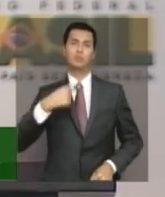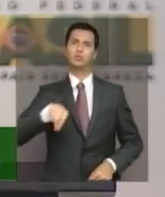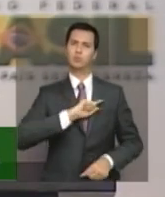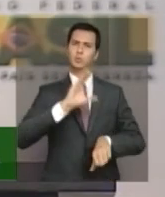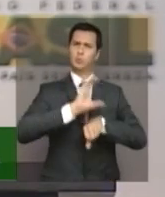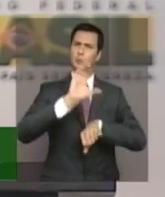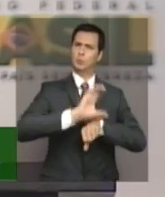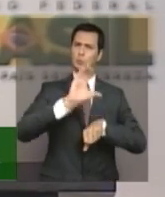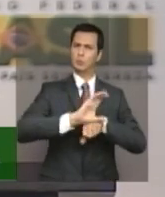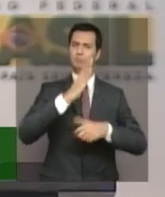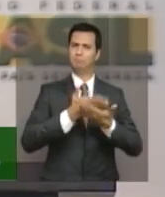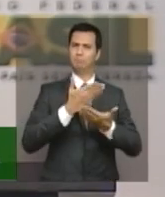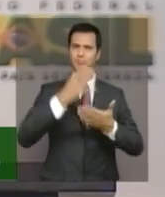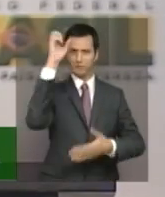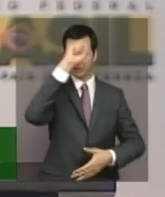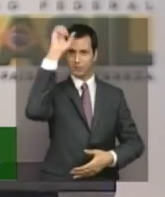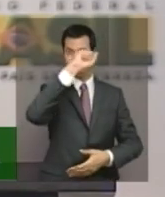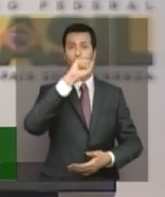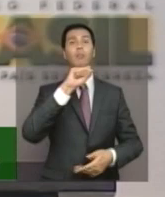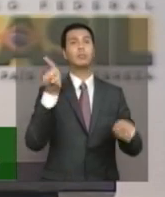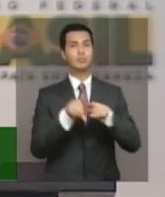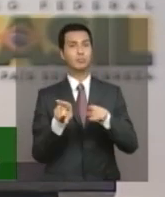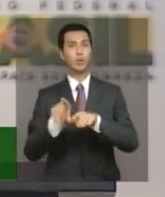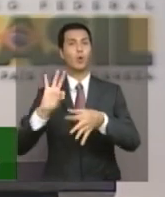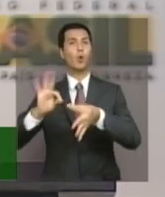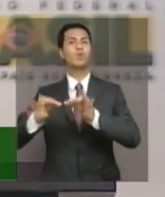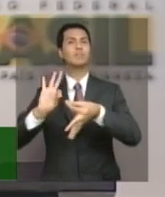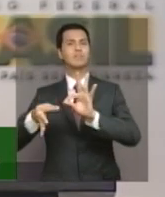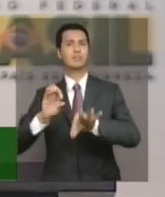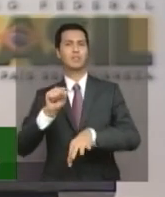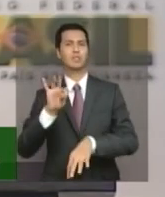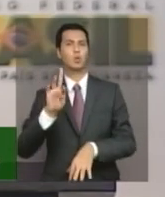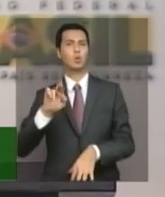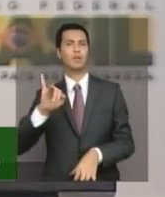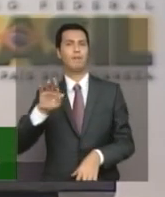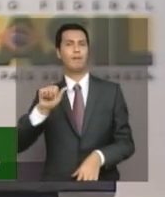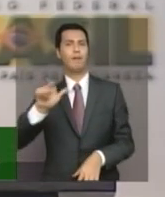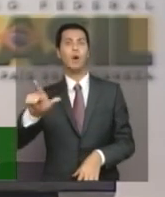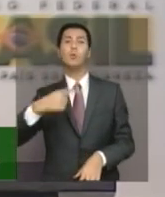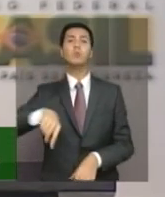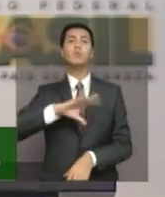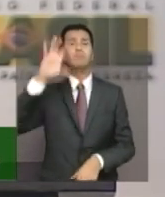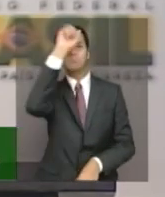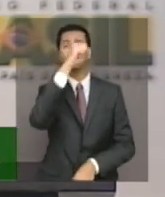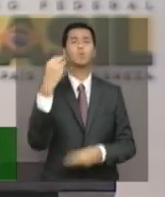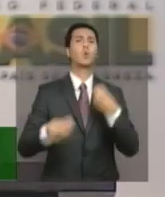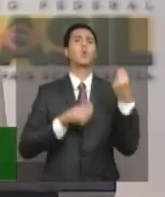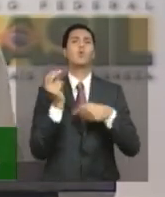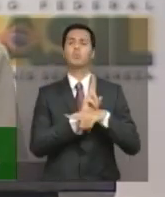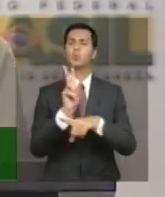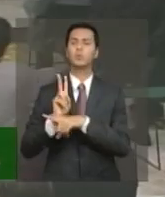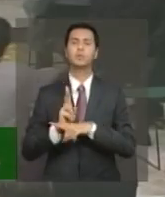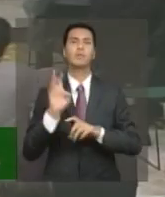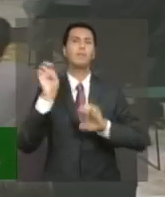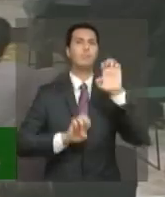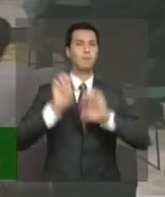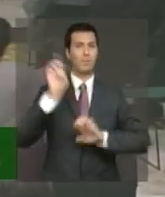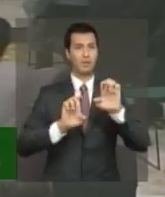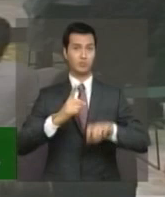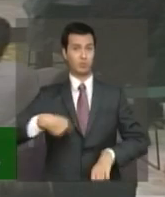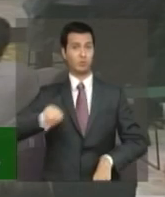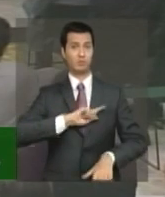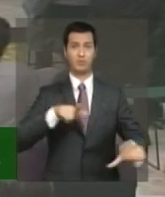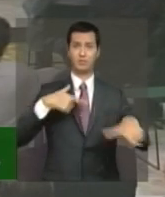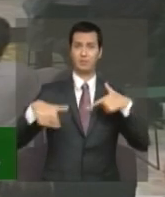oficina setorial nós aprendemos realmente como que cuida de uma empresa, mesmo sendo donas de casa, foi um desafio muito grande, que